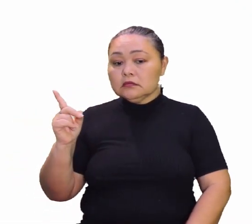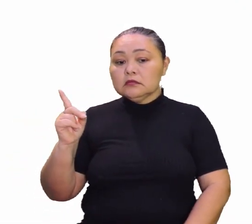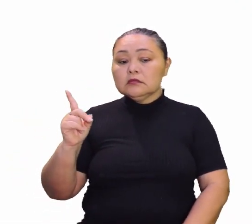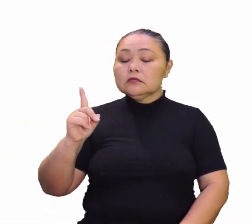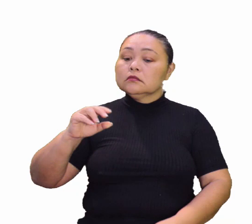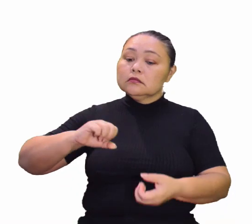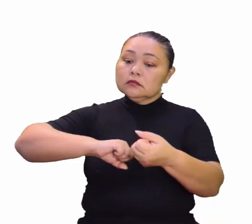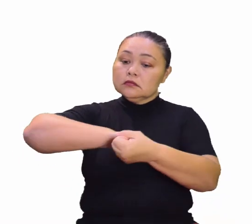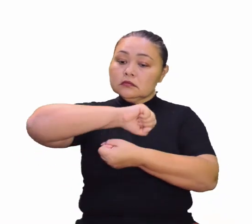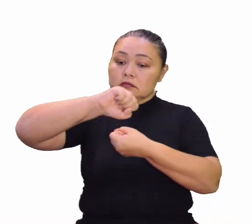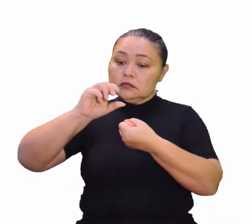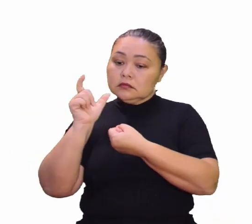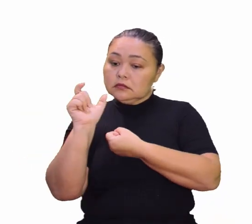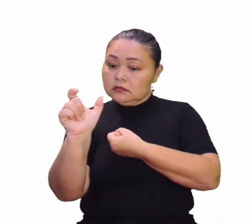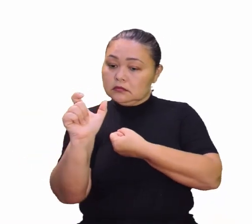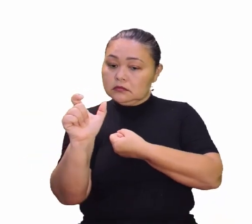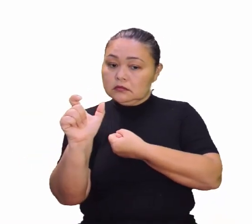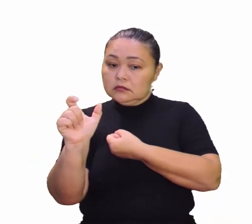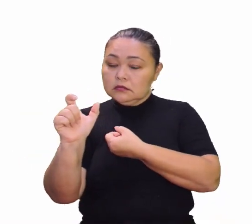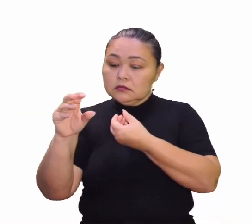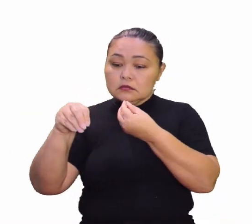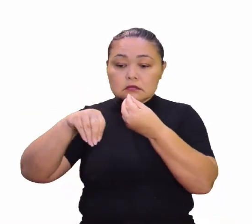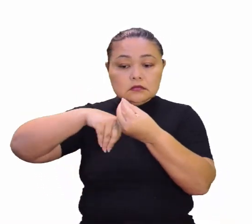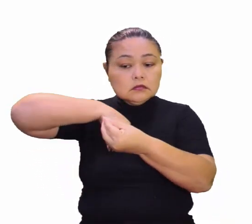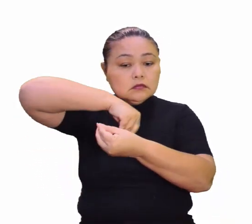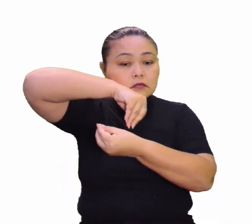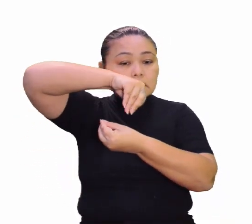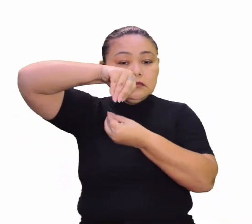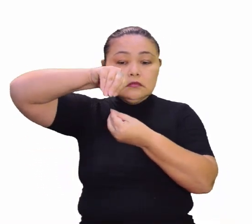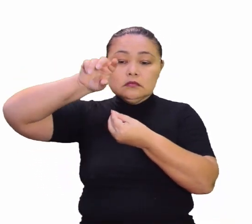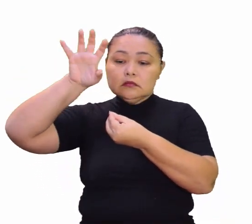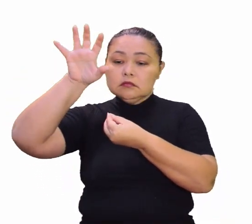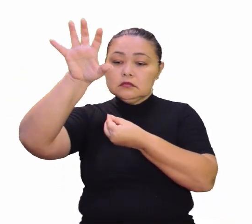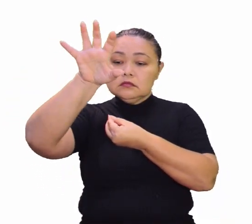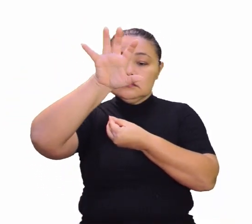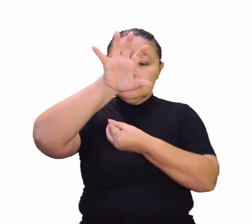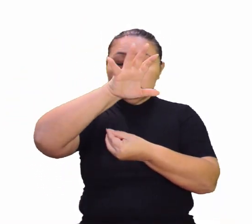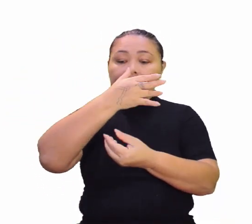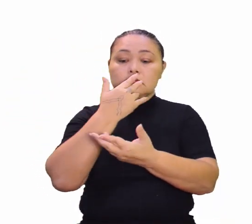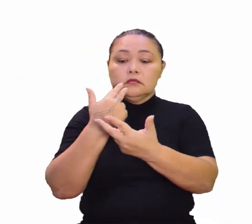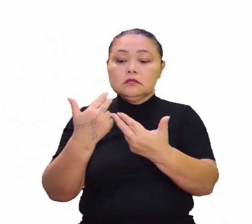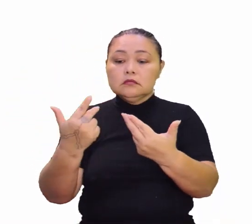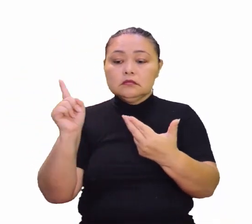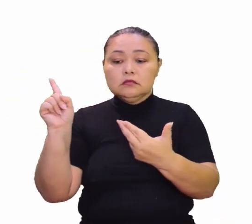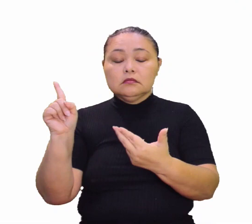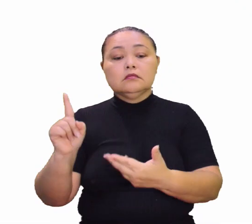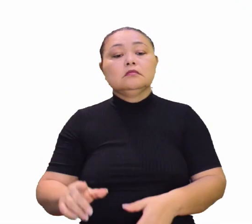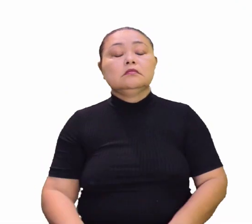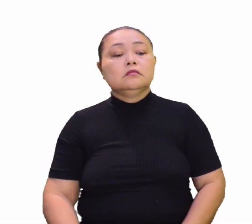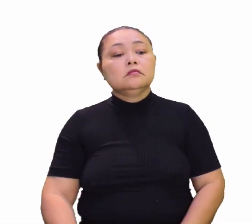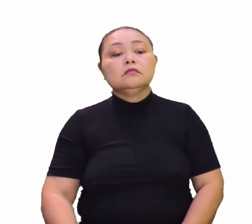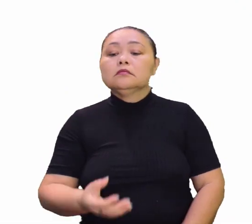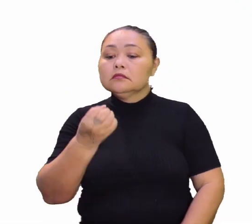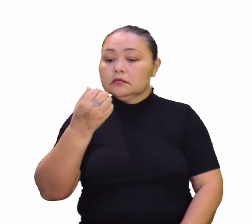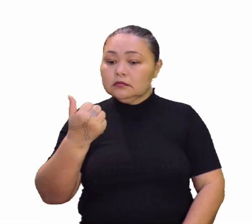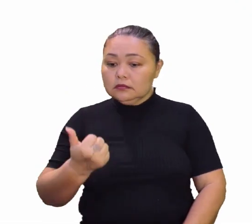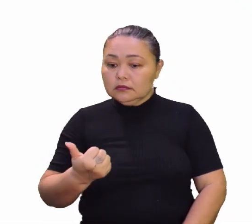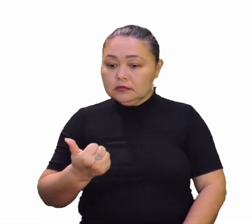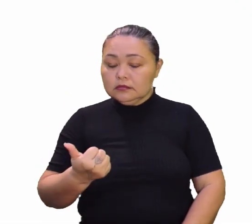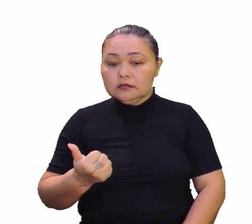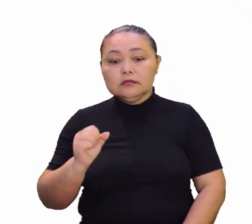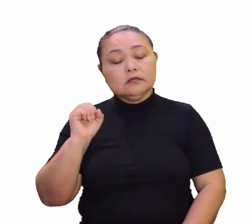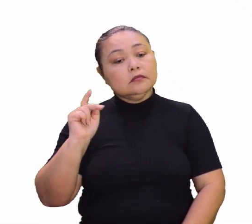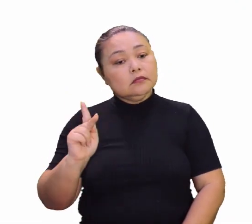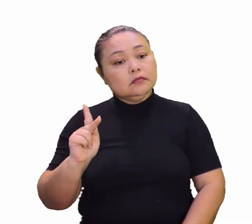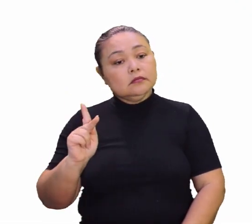palavra sustentável é a mistura de todas as cores desse diagrama. Muito bem. Ok?